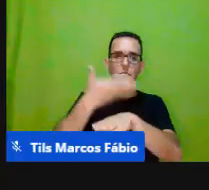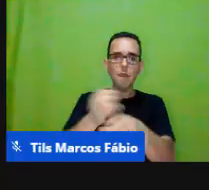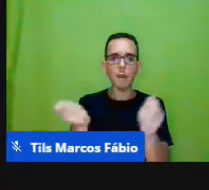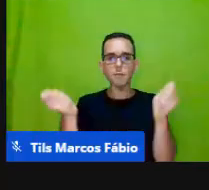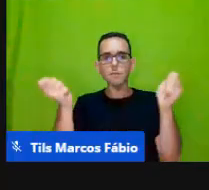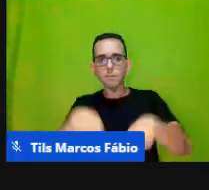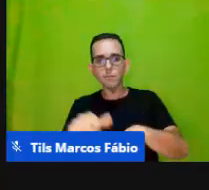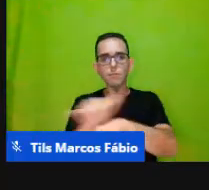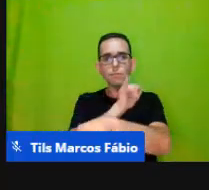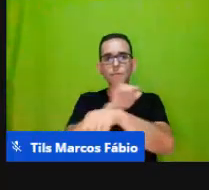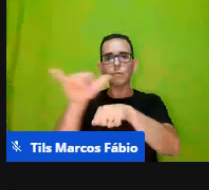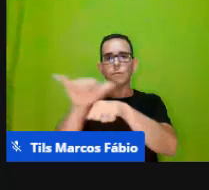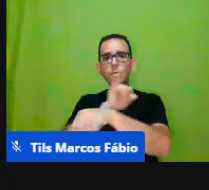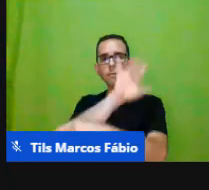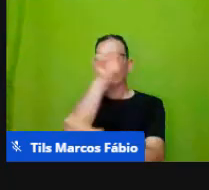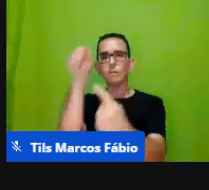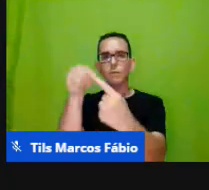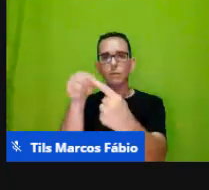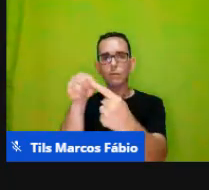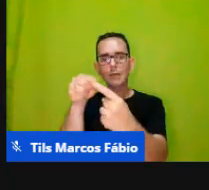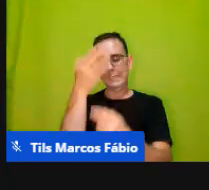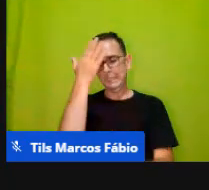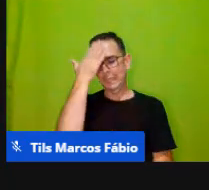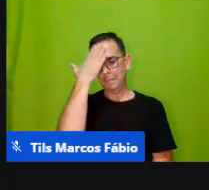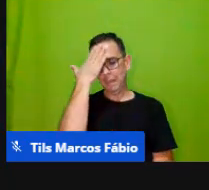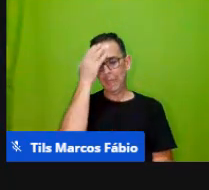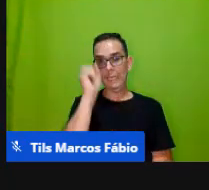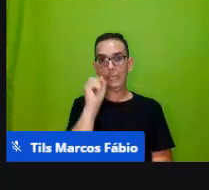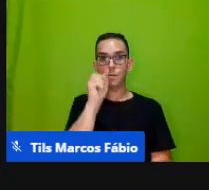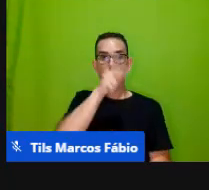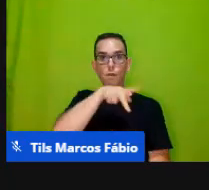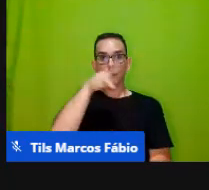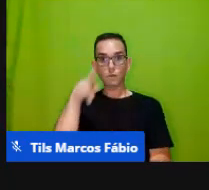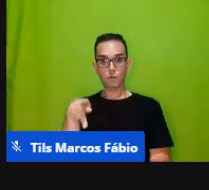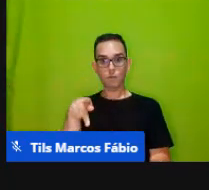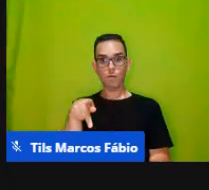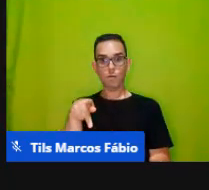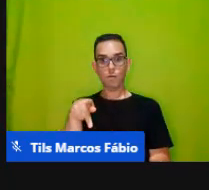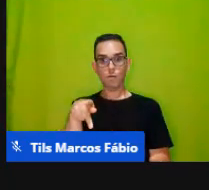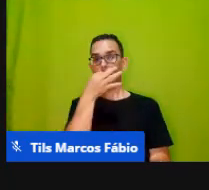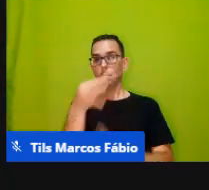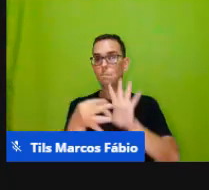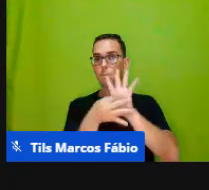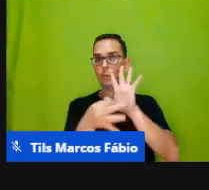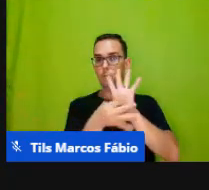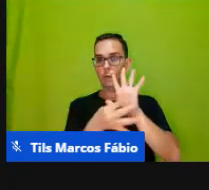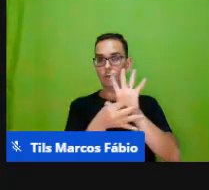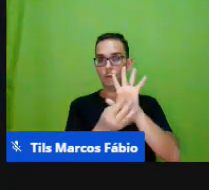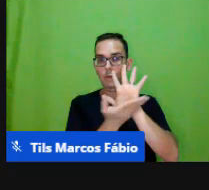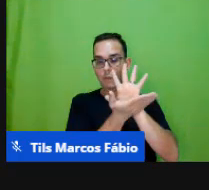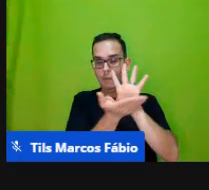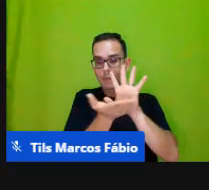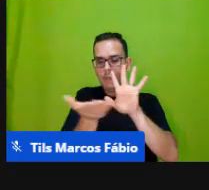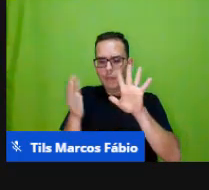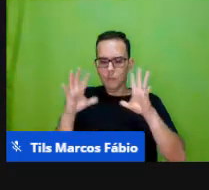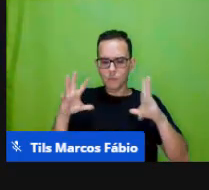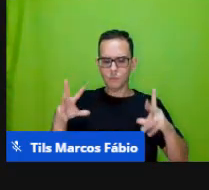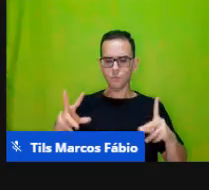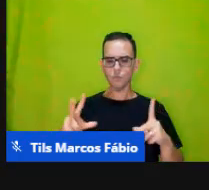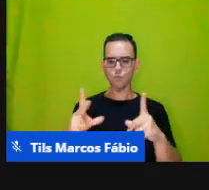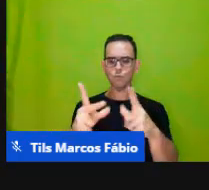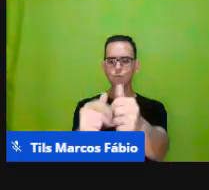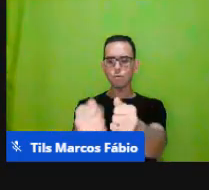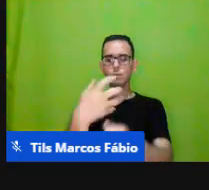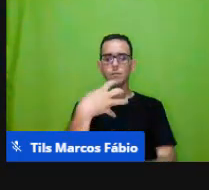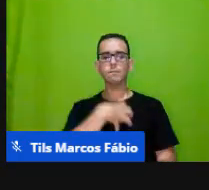recurso e saber que o professor ele então propõe todas essas situações